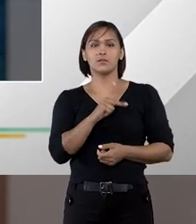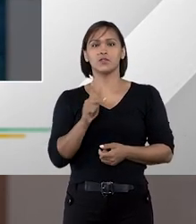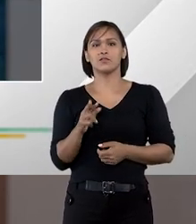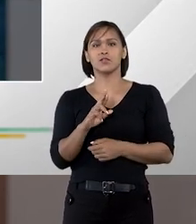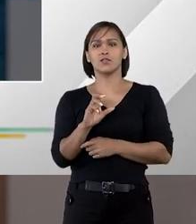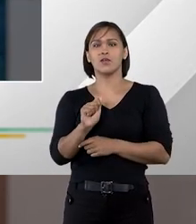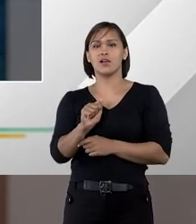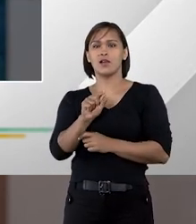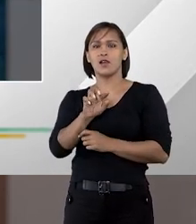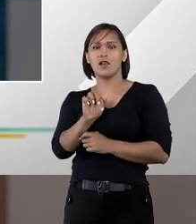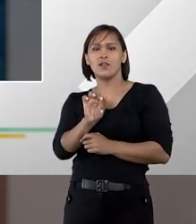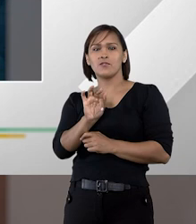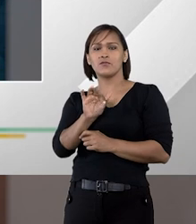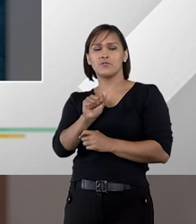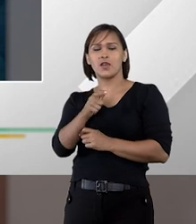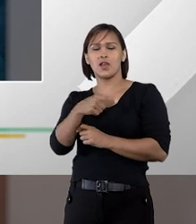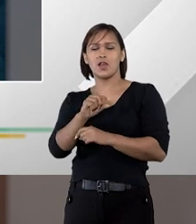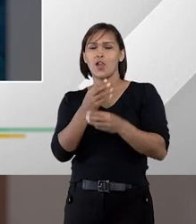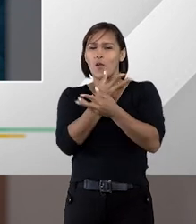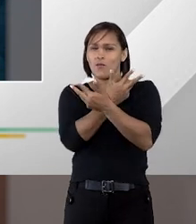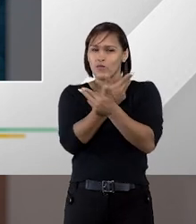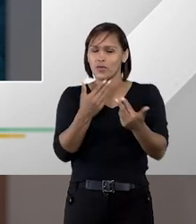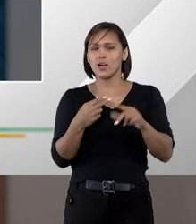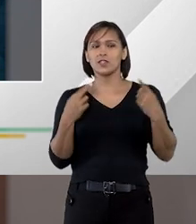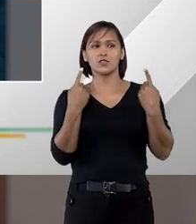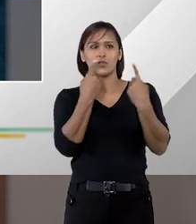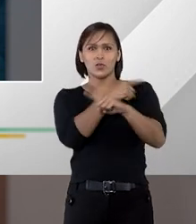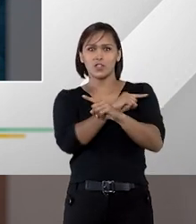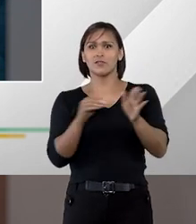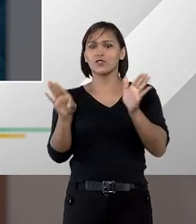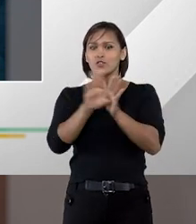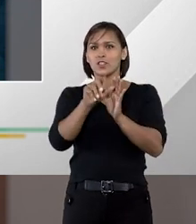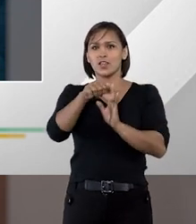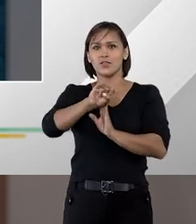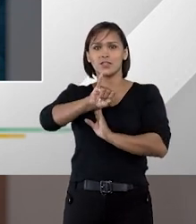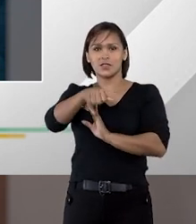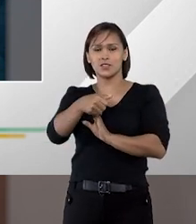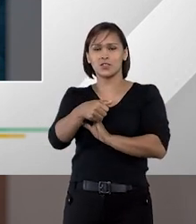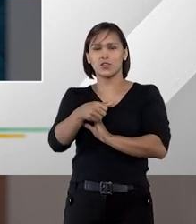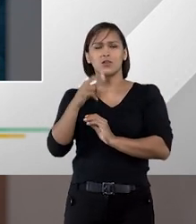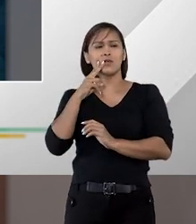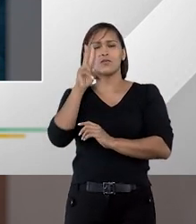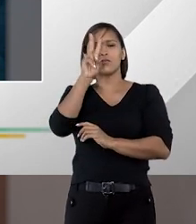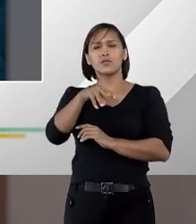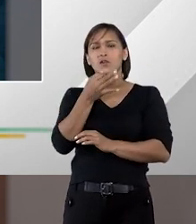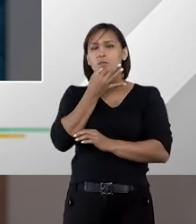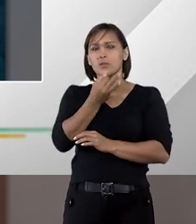professor Rafael e para o senhor muitas controvérsias chegarão ao STJ qual a sua visão?